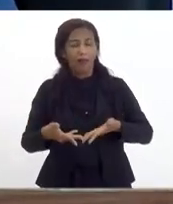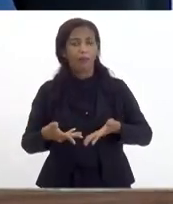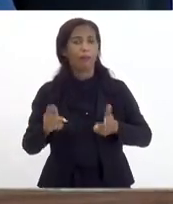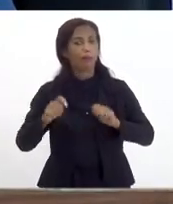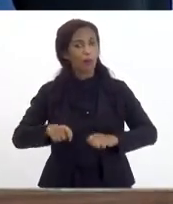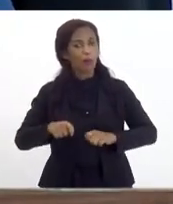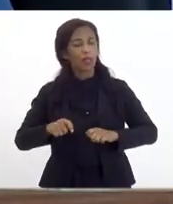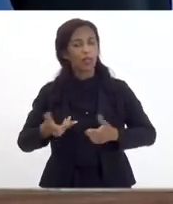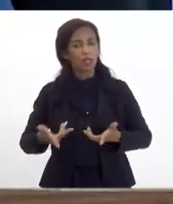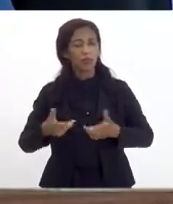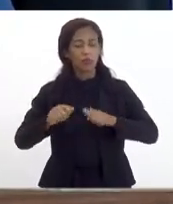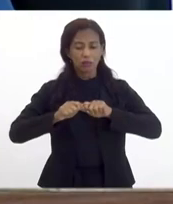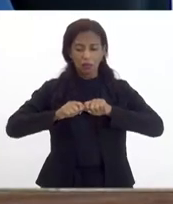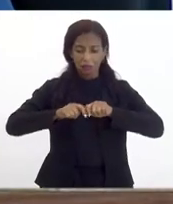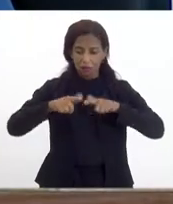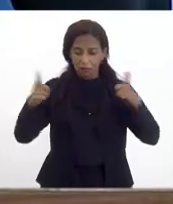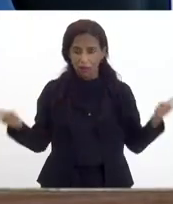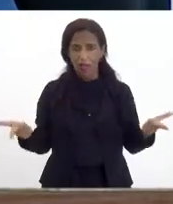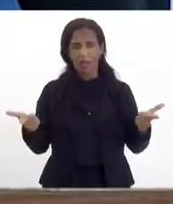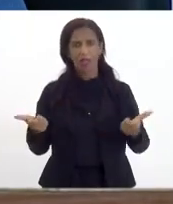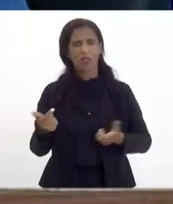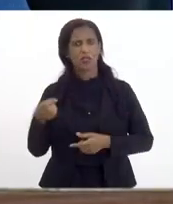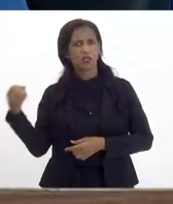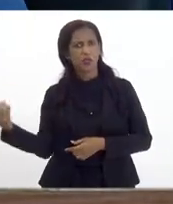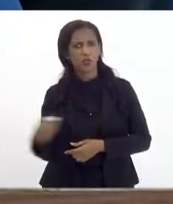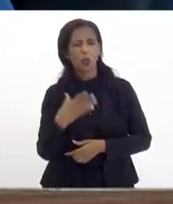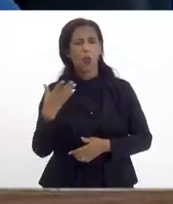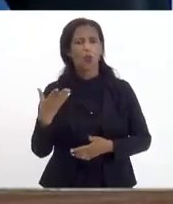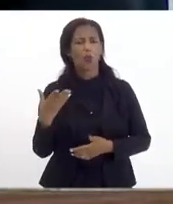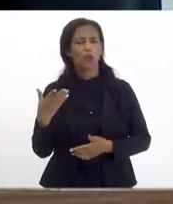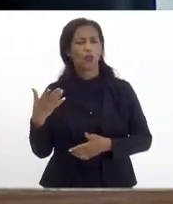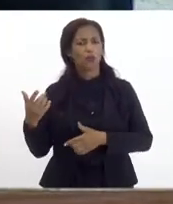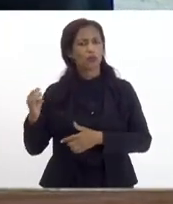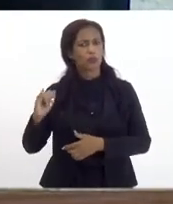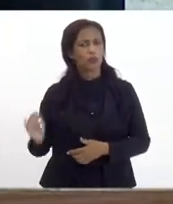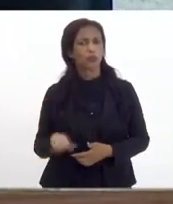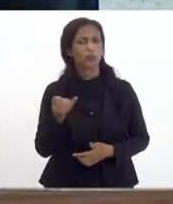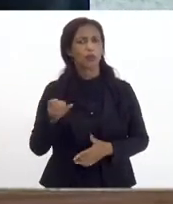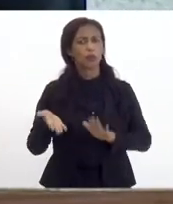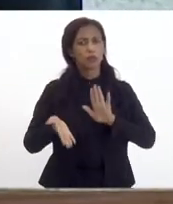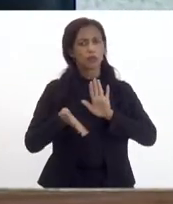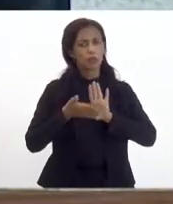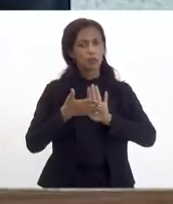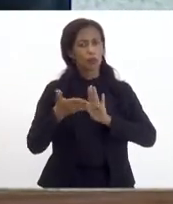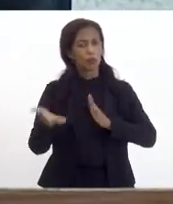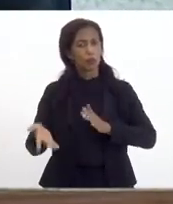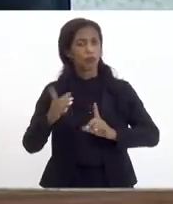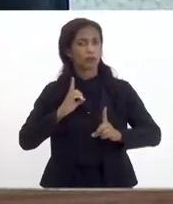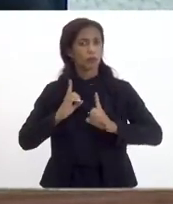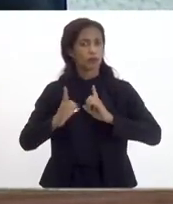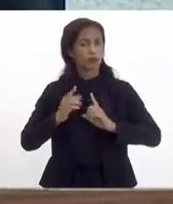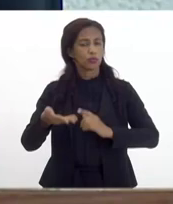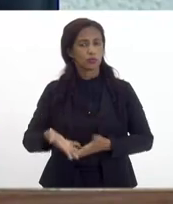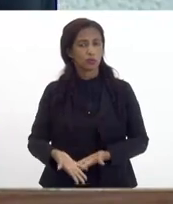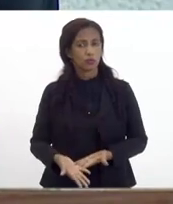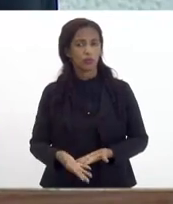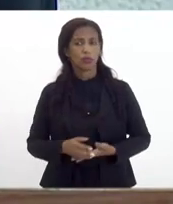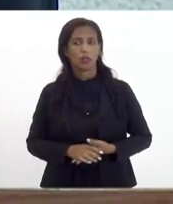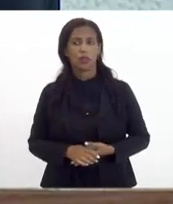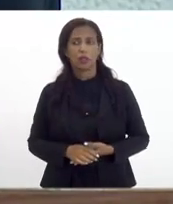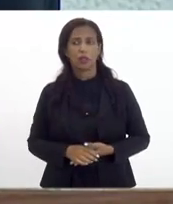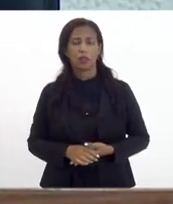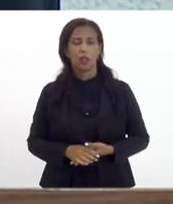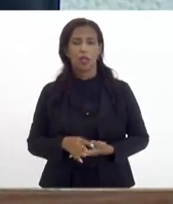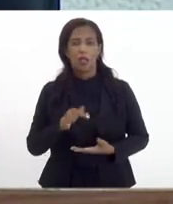de de de de de novos investimentos então o que a gente está se propondo de discutir é a